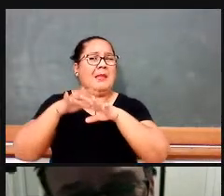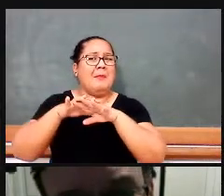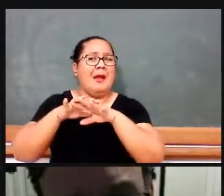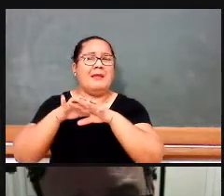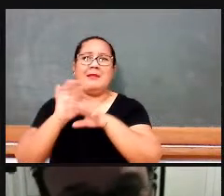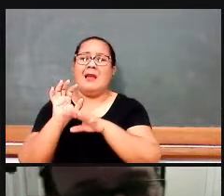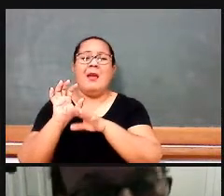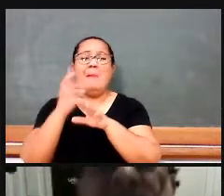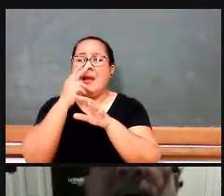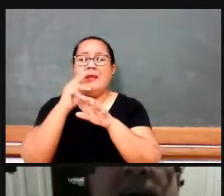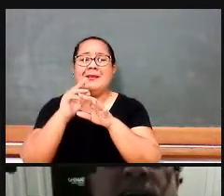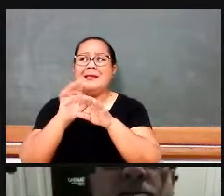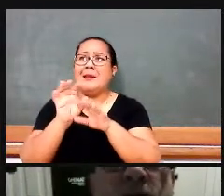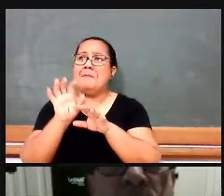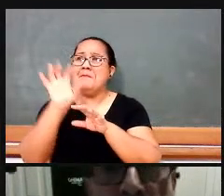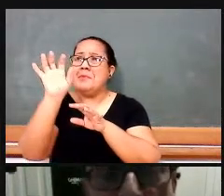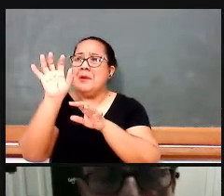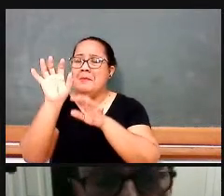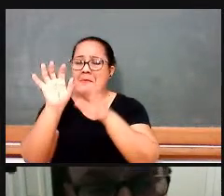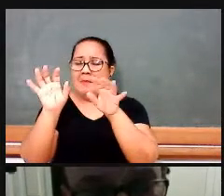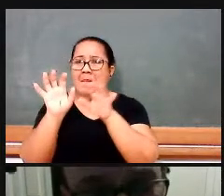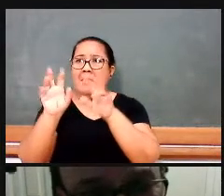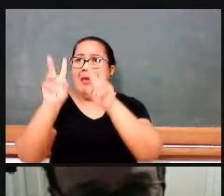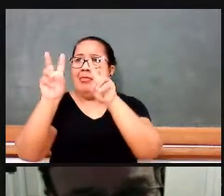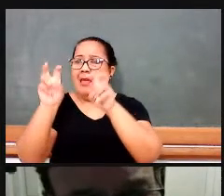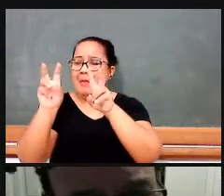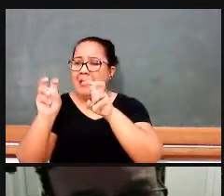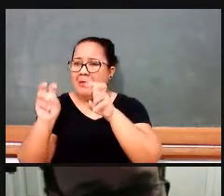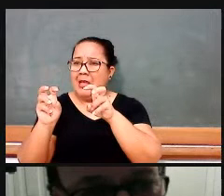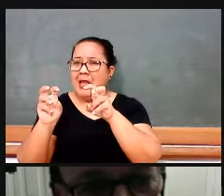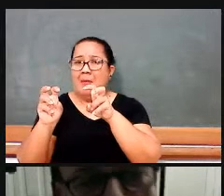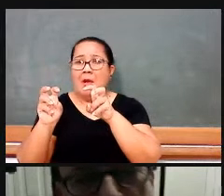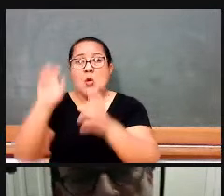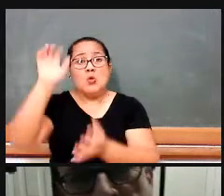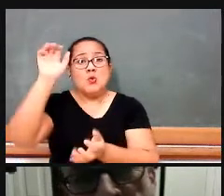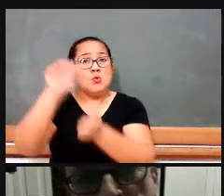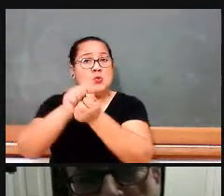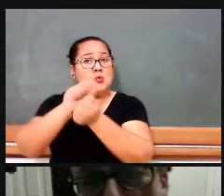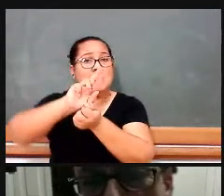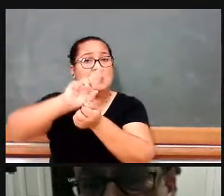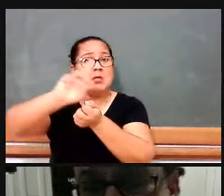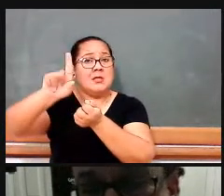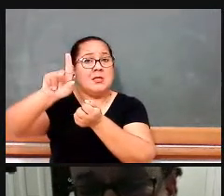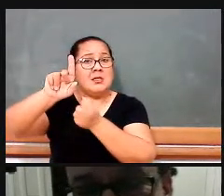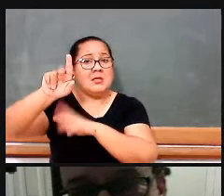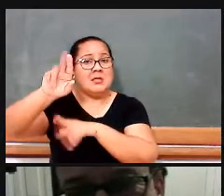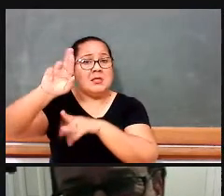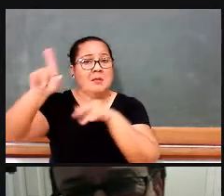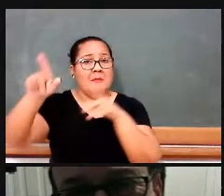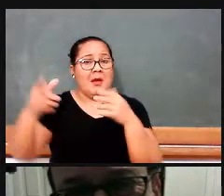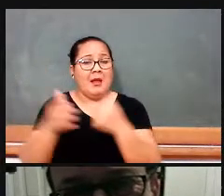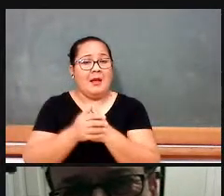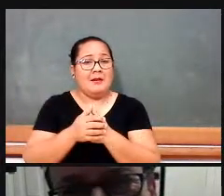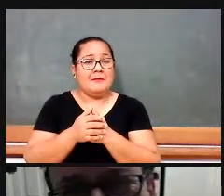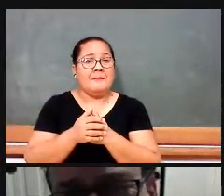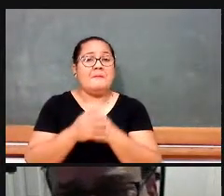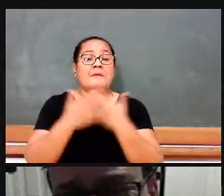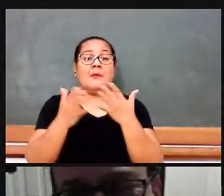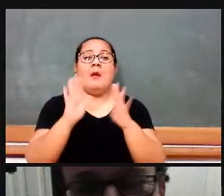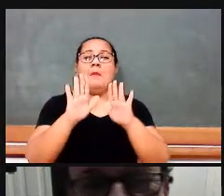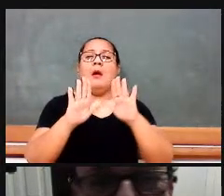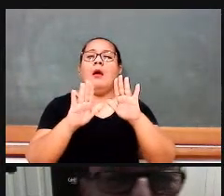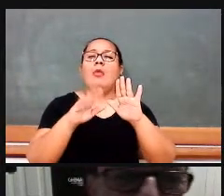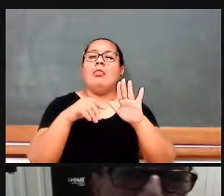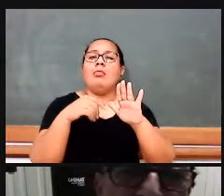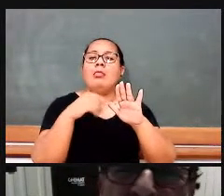A proposta internacional vinda da comissão liderada pelo Klein é que esses